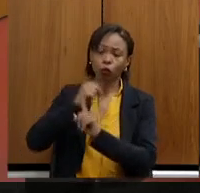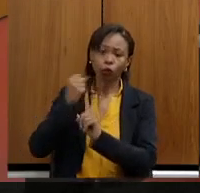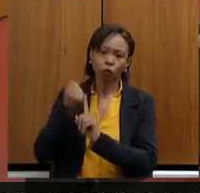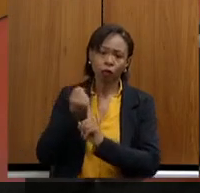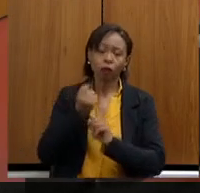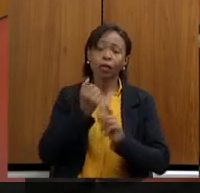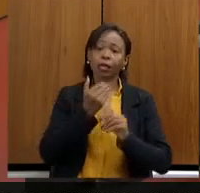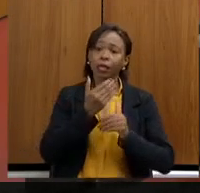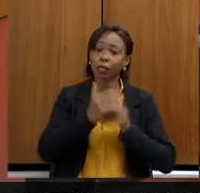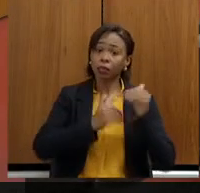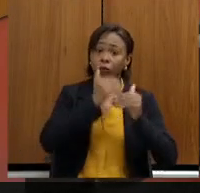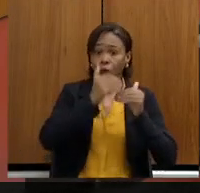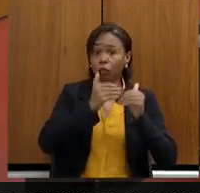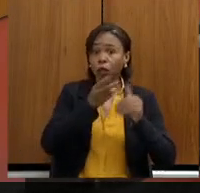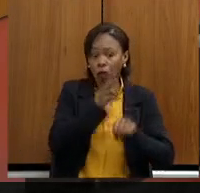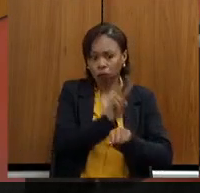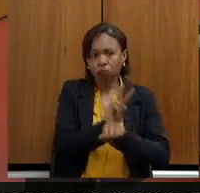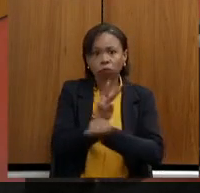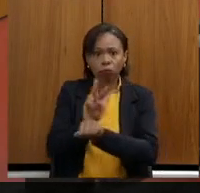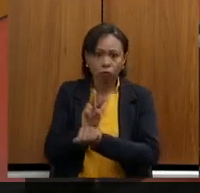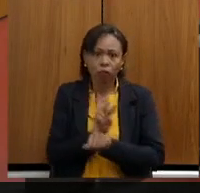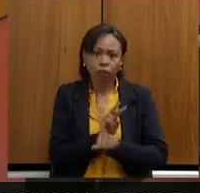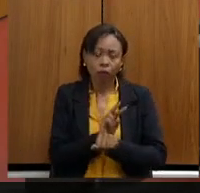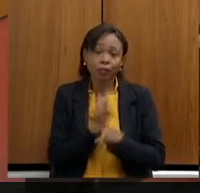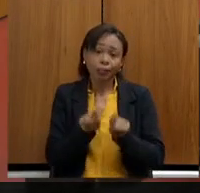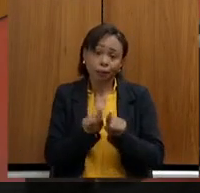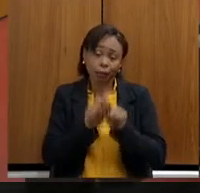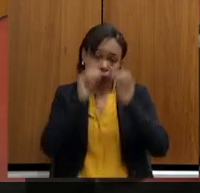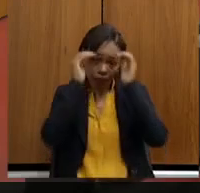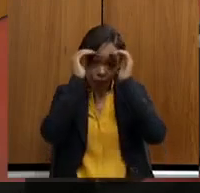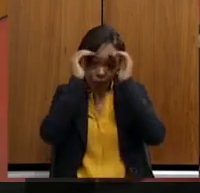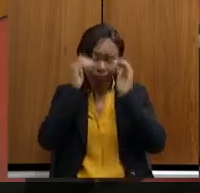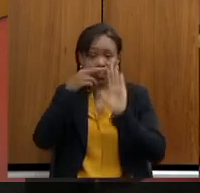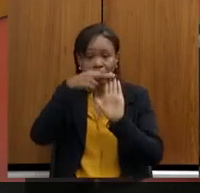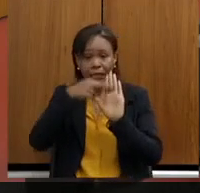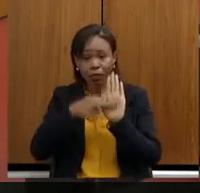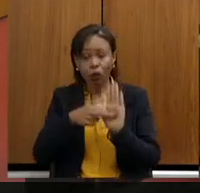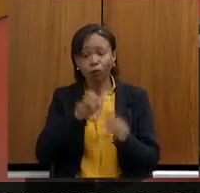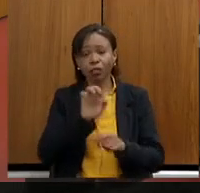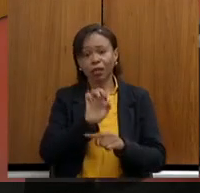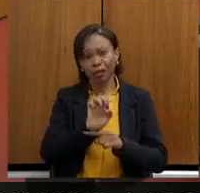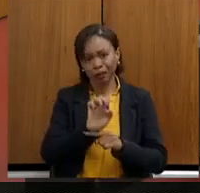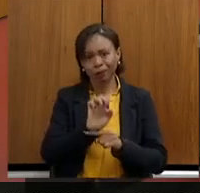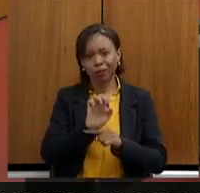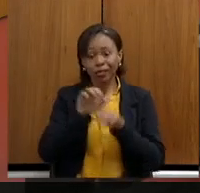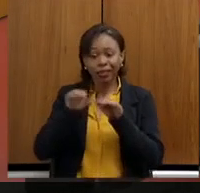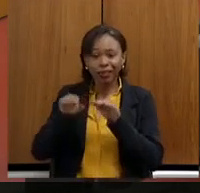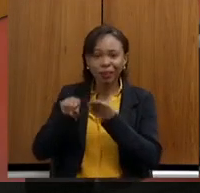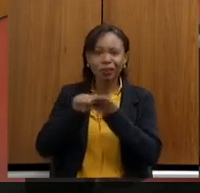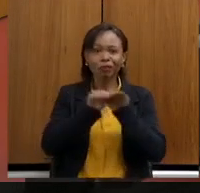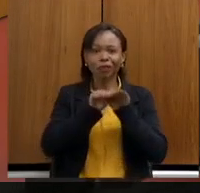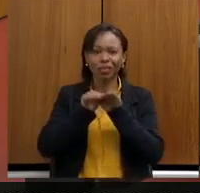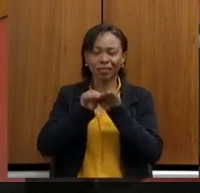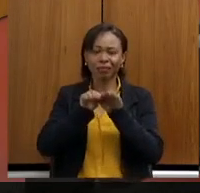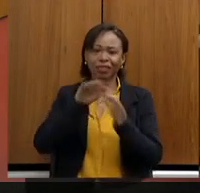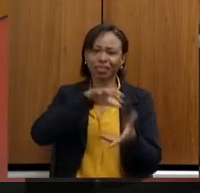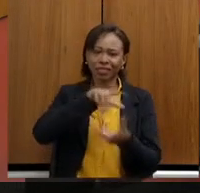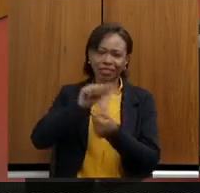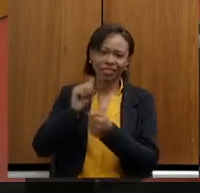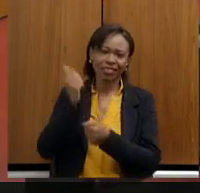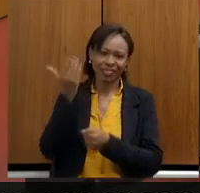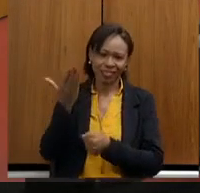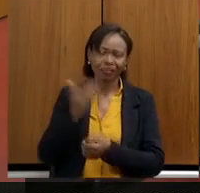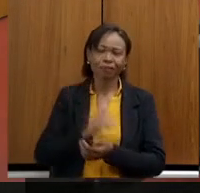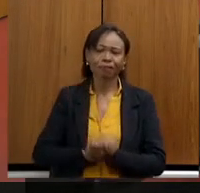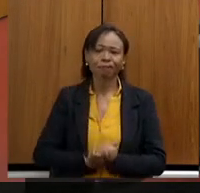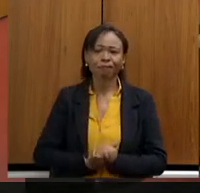preservação e desenvolvimento do cumprimento da norma estadual no parâmetro internacional. Parabéns, Marília, conte com esse deputado.